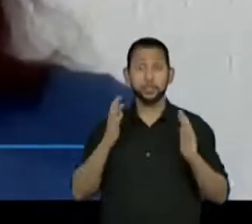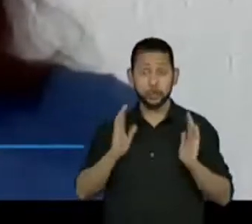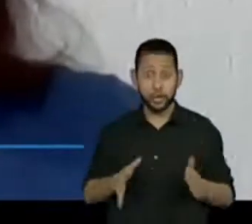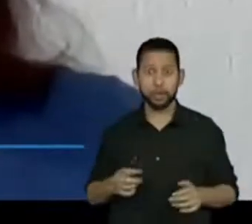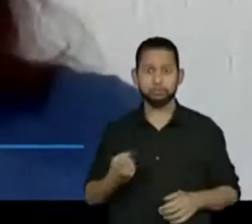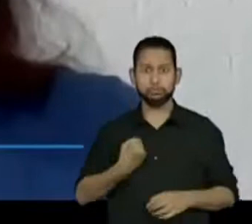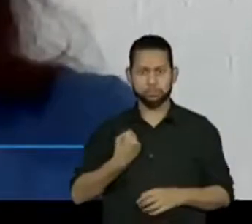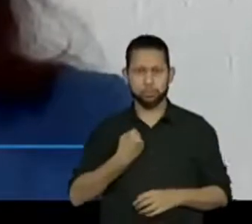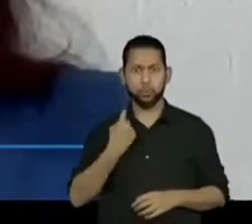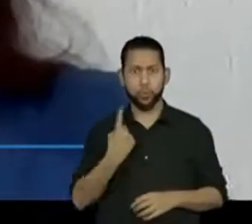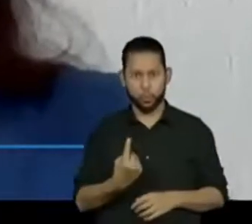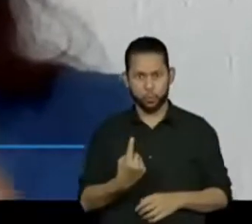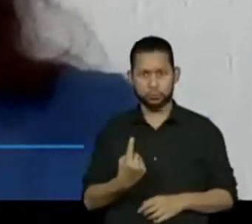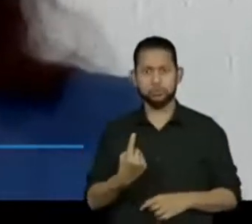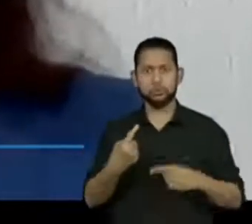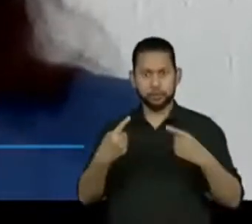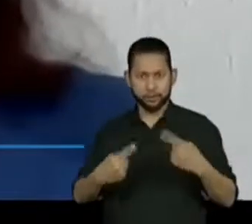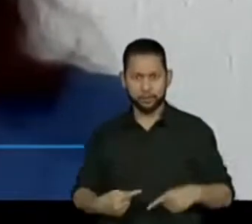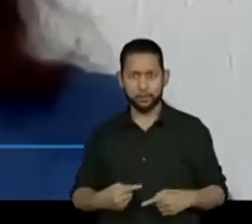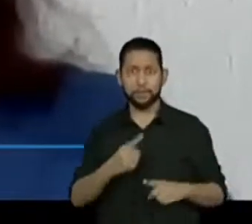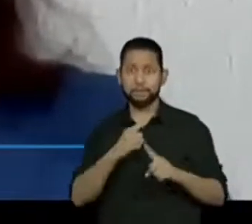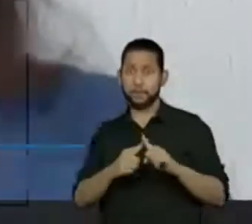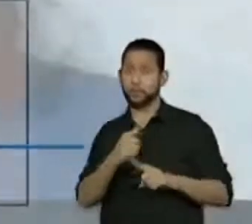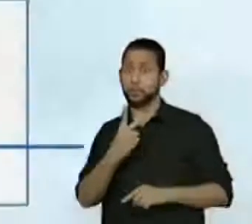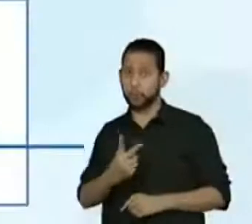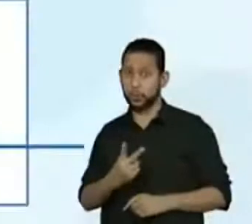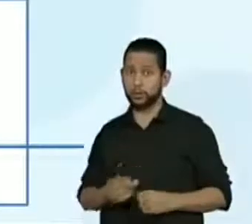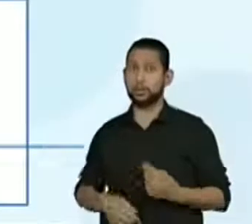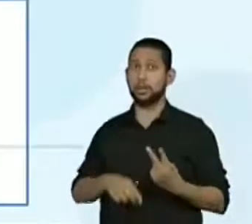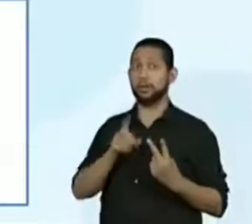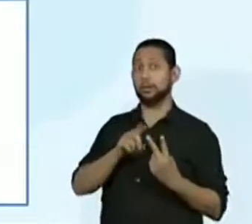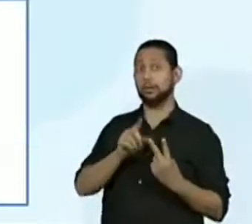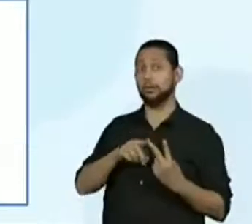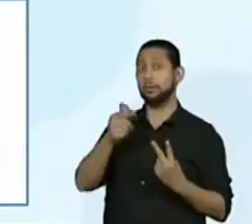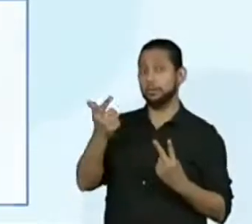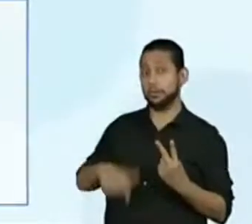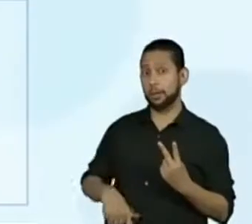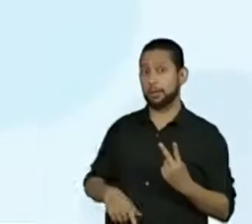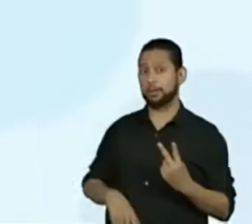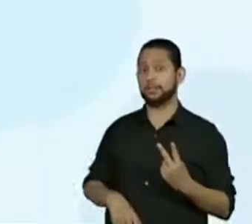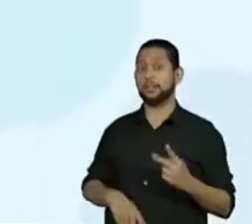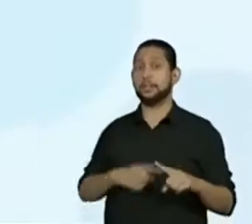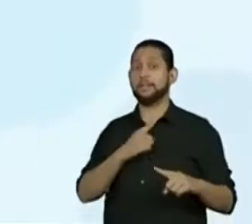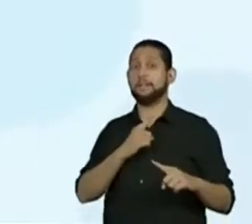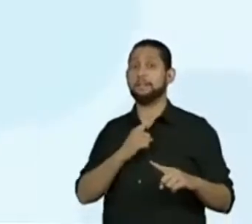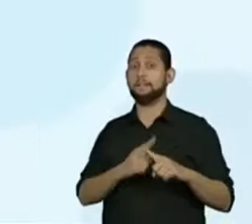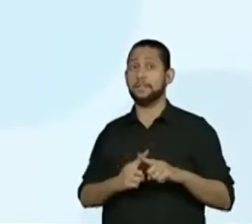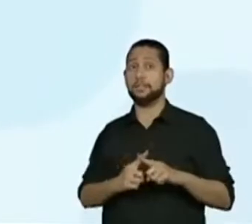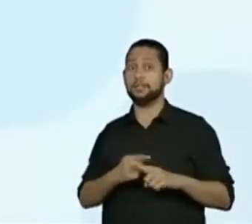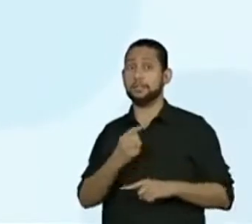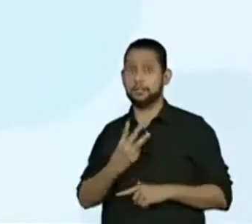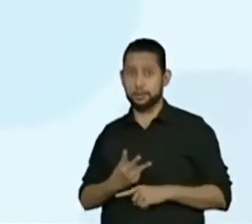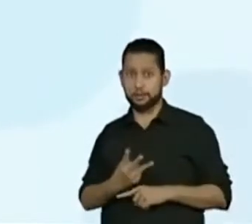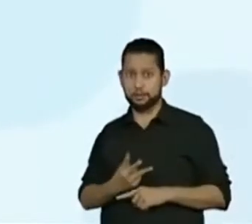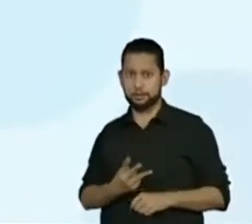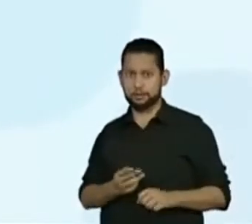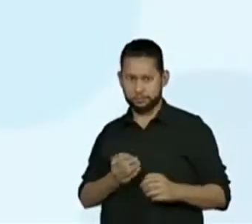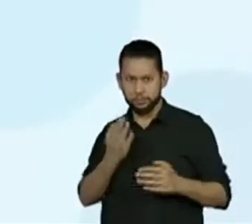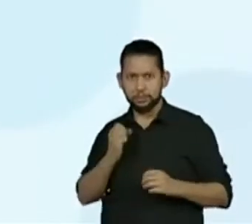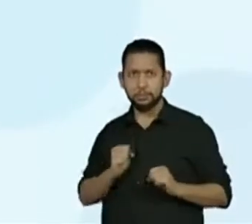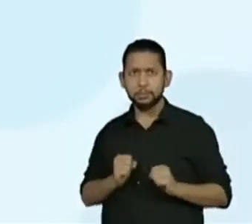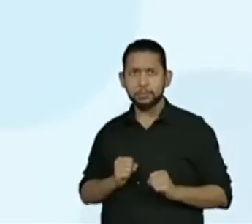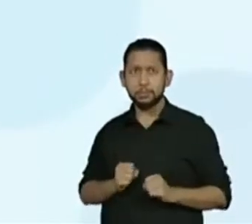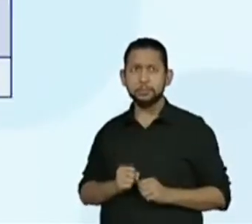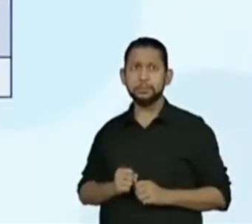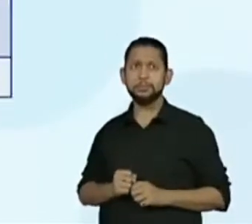o primeiro desafio aí, vezes 2. Vamos então para o próximo desafio, que é triplicar a receita.